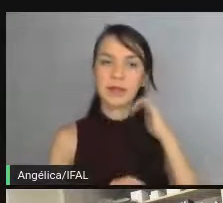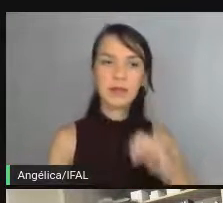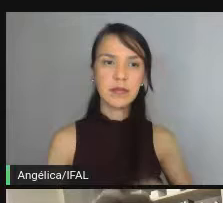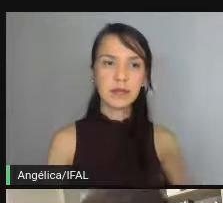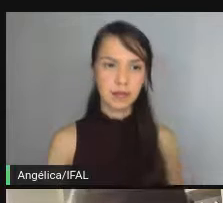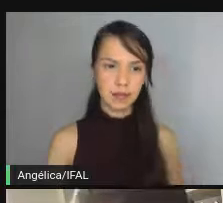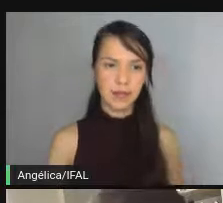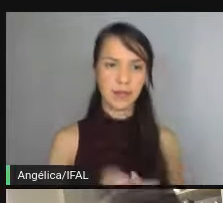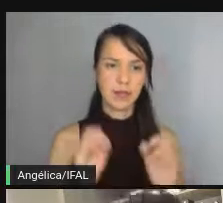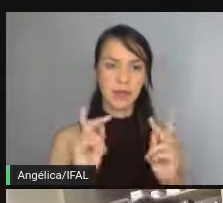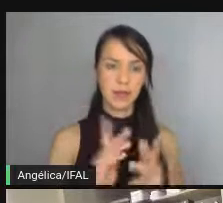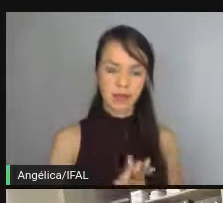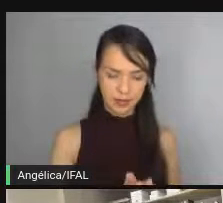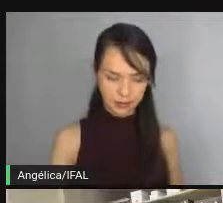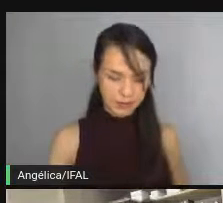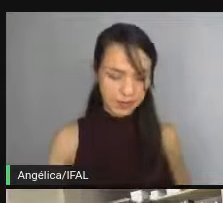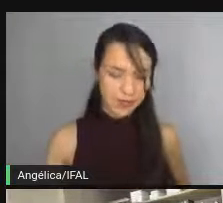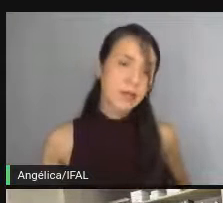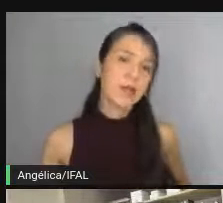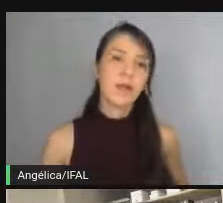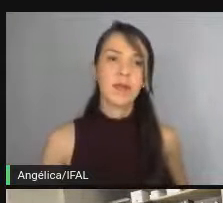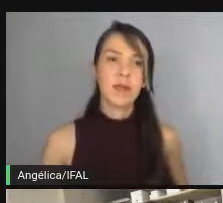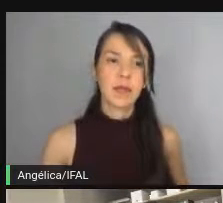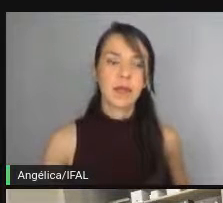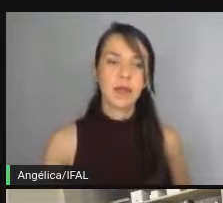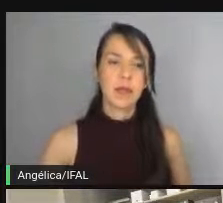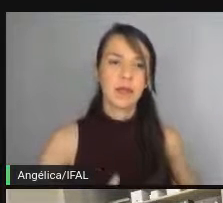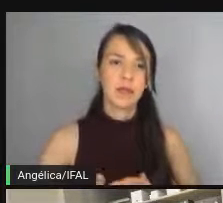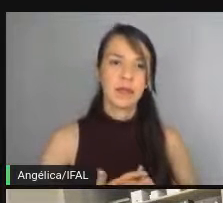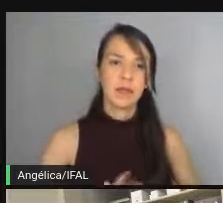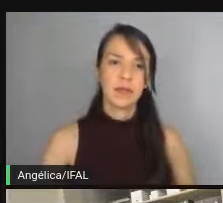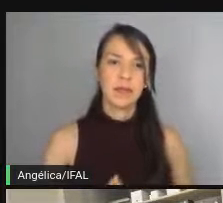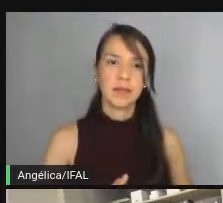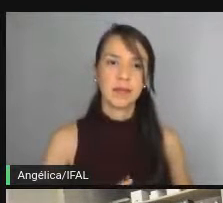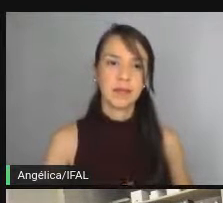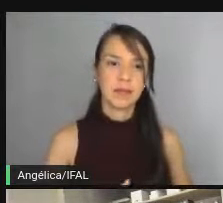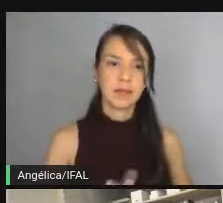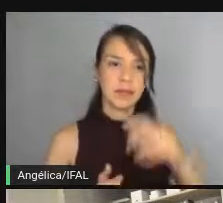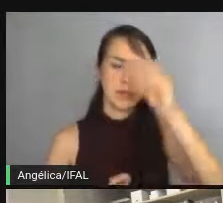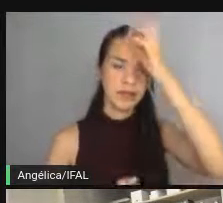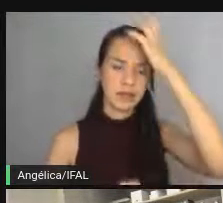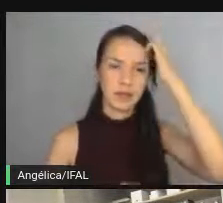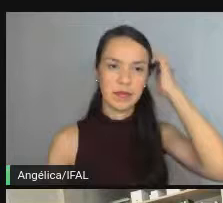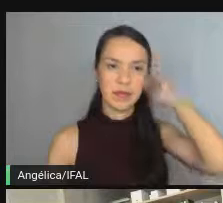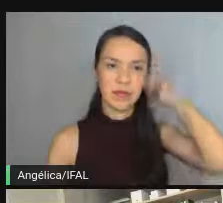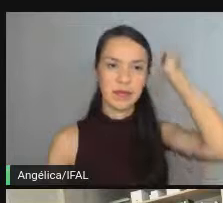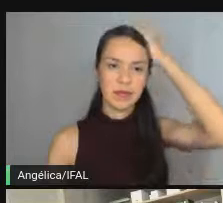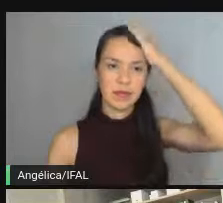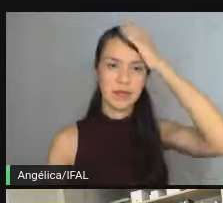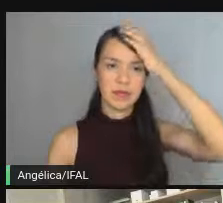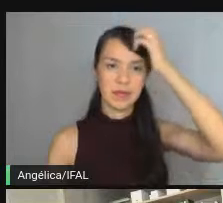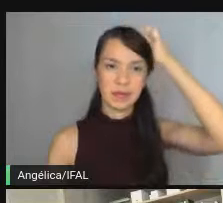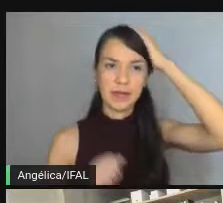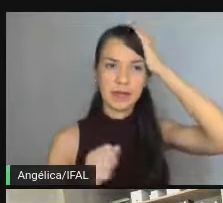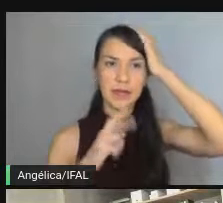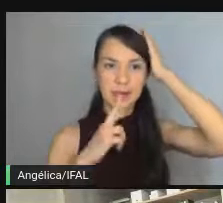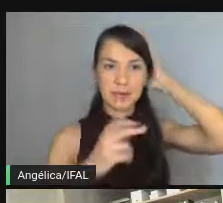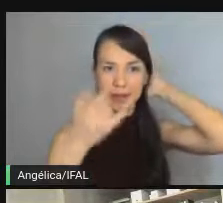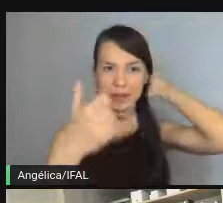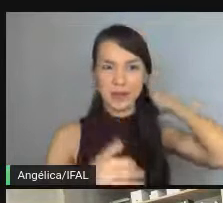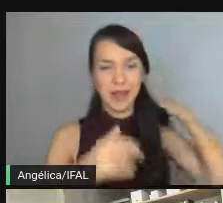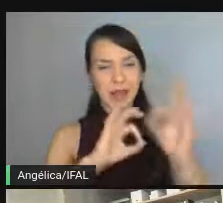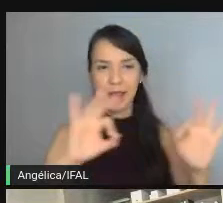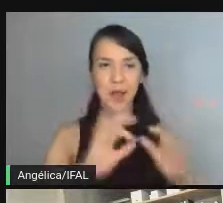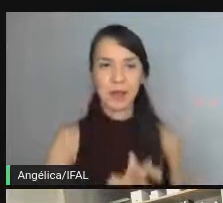Beleza. Beleza. Pode falar. Não, não, estou respondendo, pode mandar ver, está ótimo.